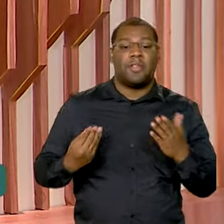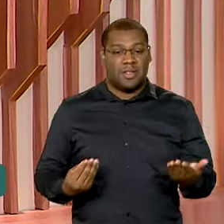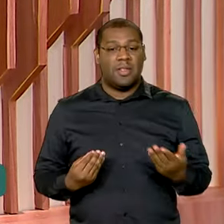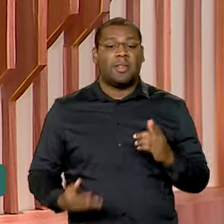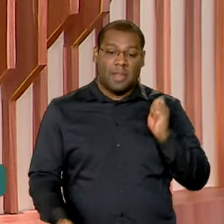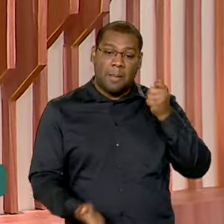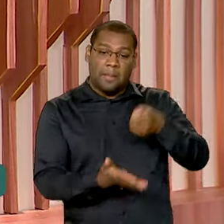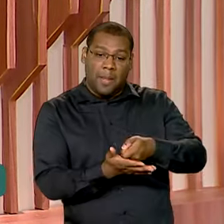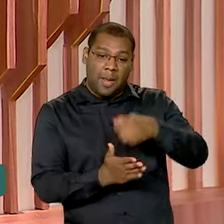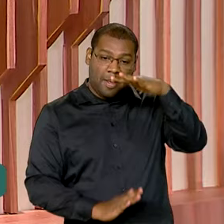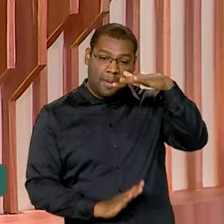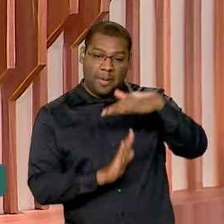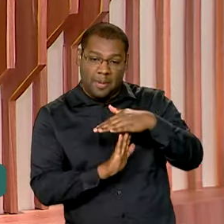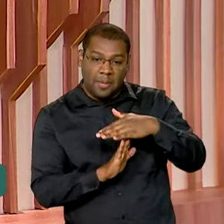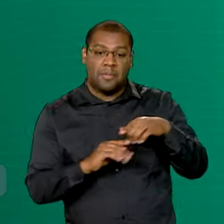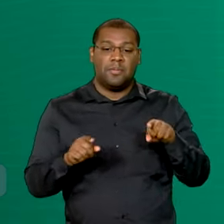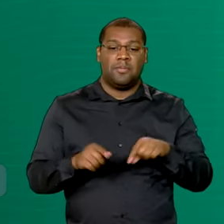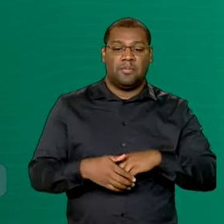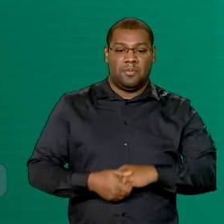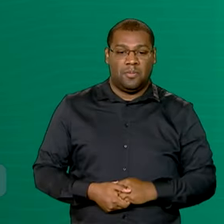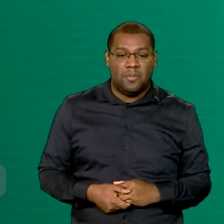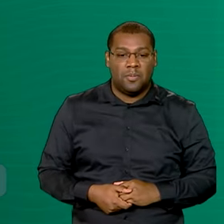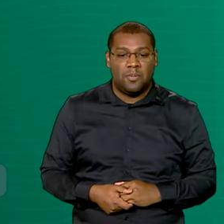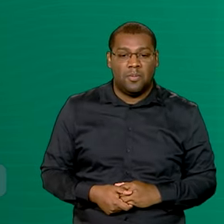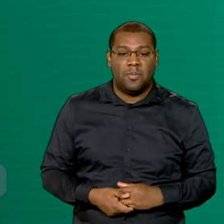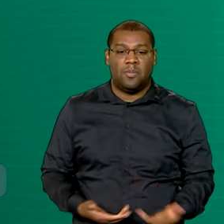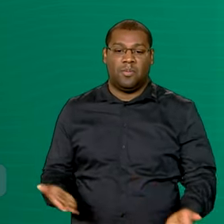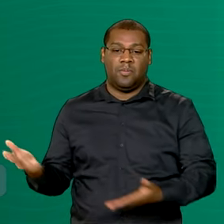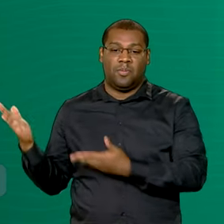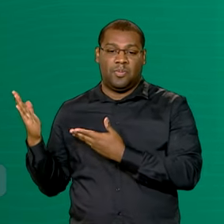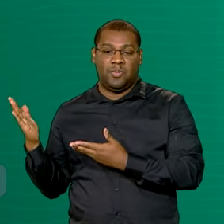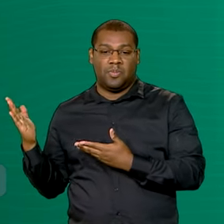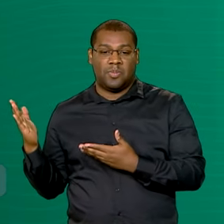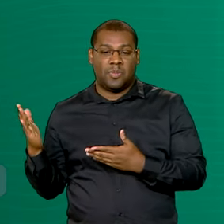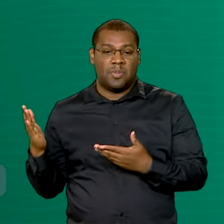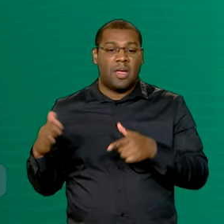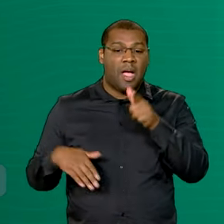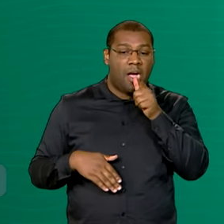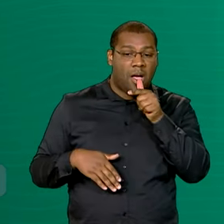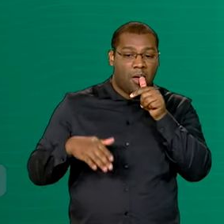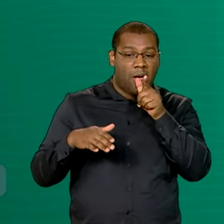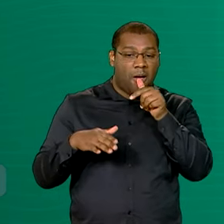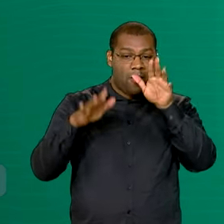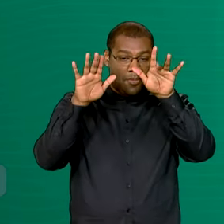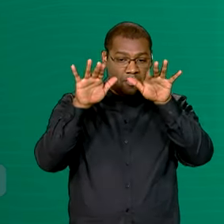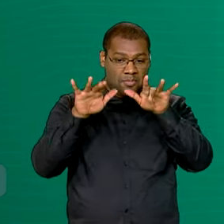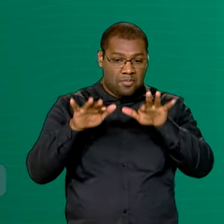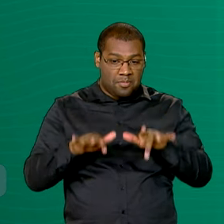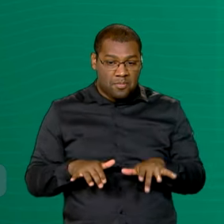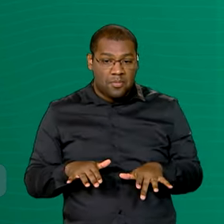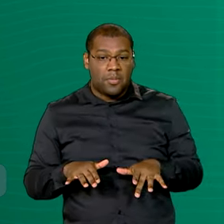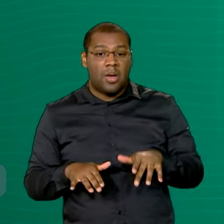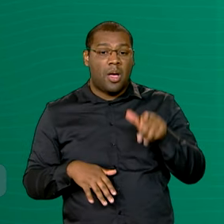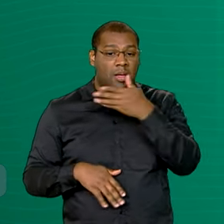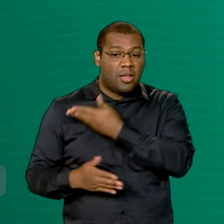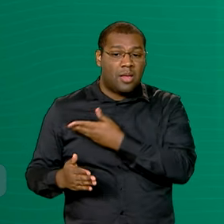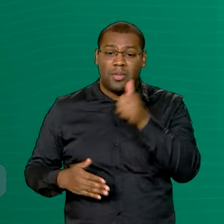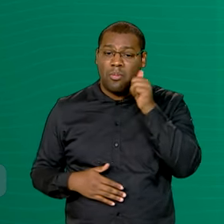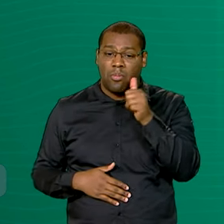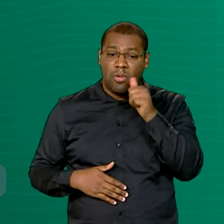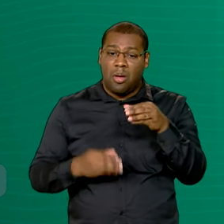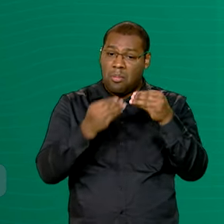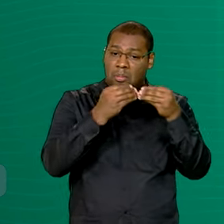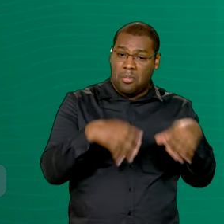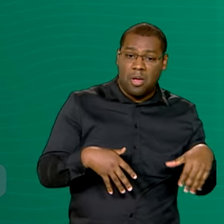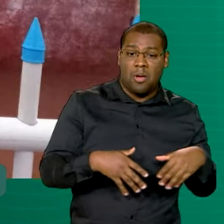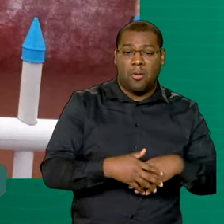programa ProCotista. Quando o nível da água baixou, Gisele teve noção do prejuízo. A casa dela